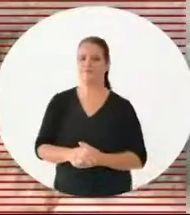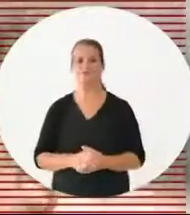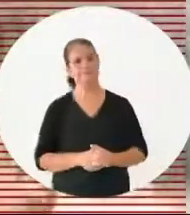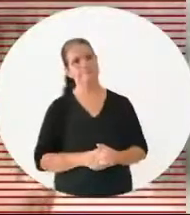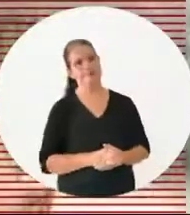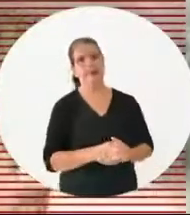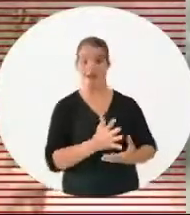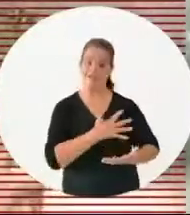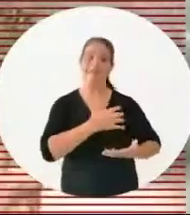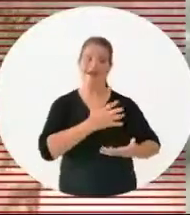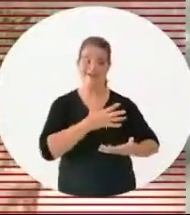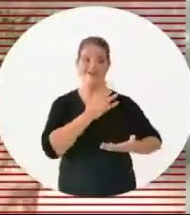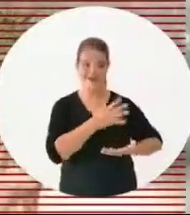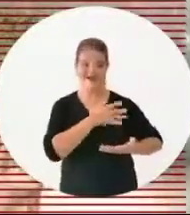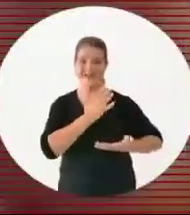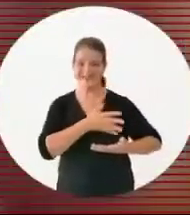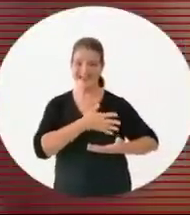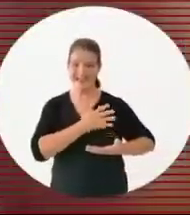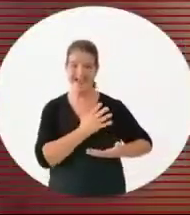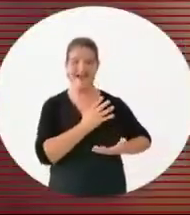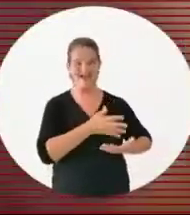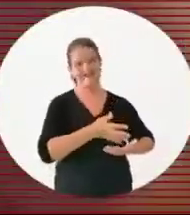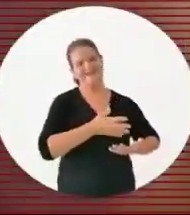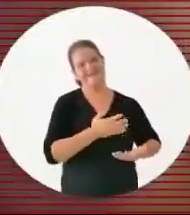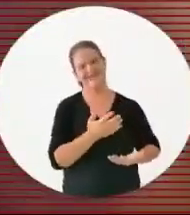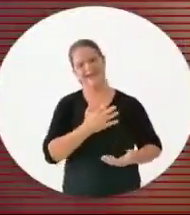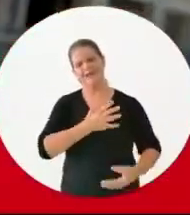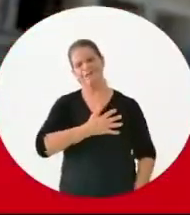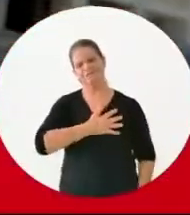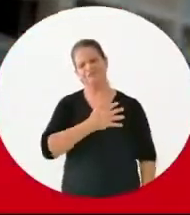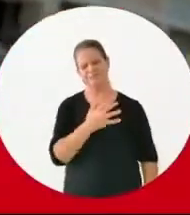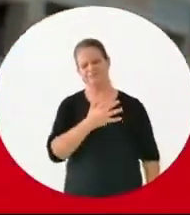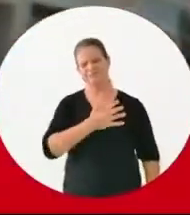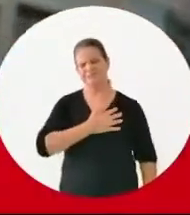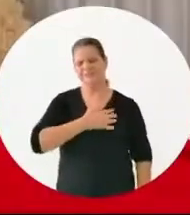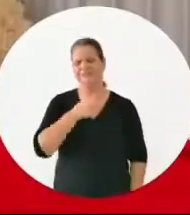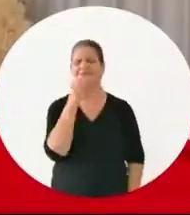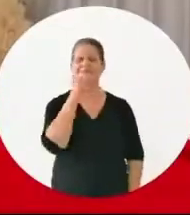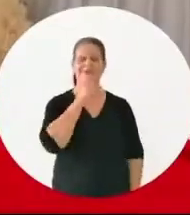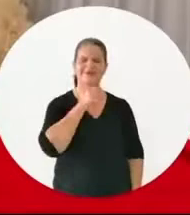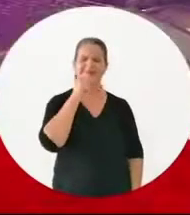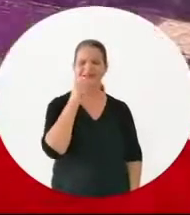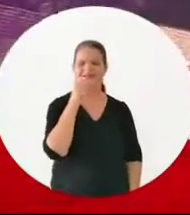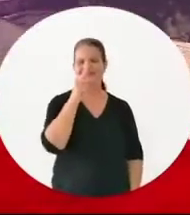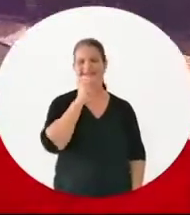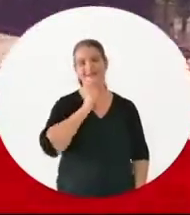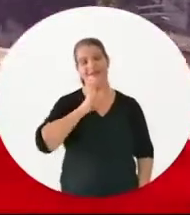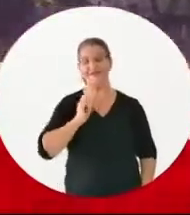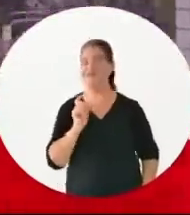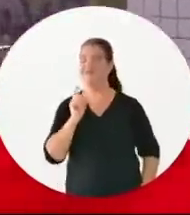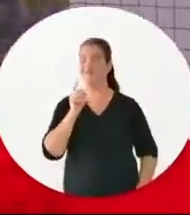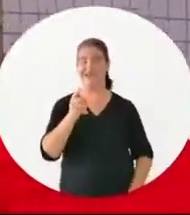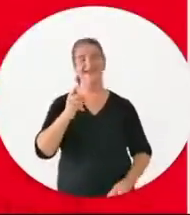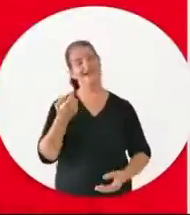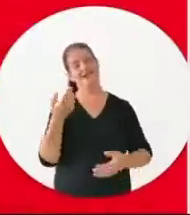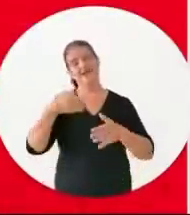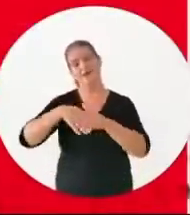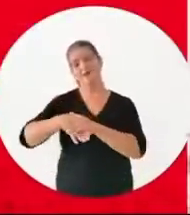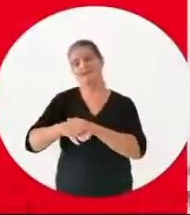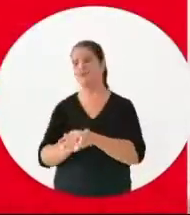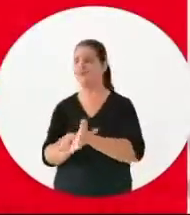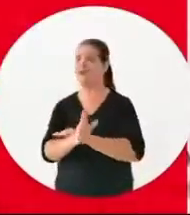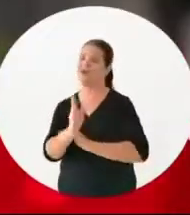Bate, bate, bate, coração Dentro desse velho peito Você que tava